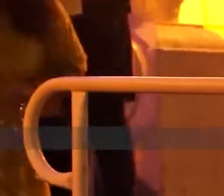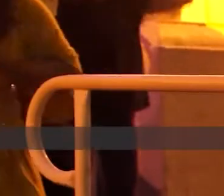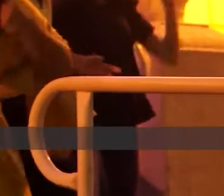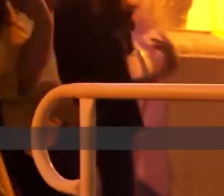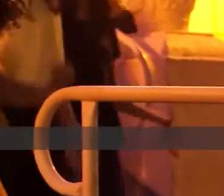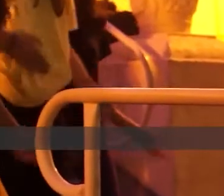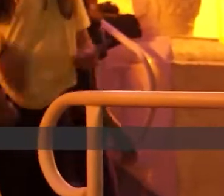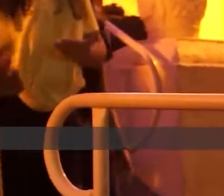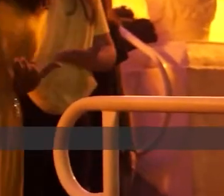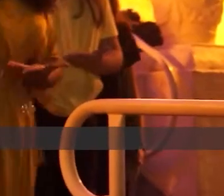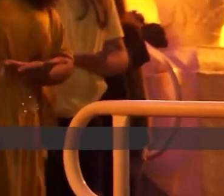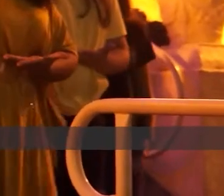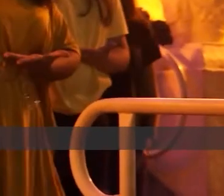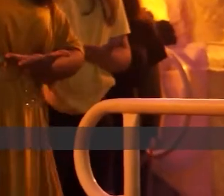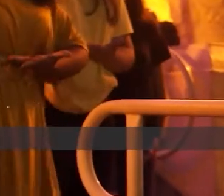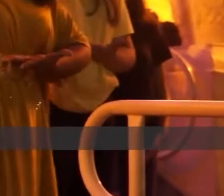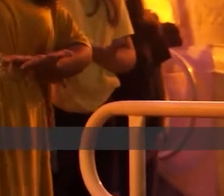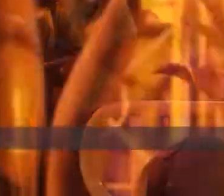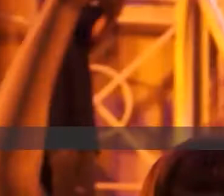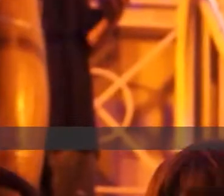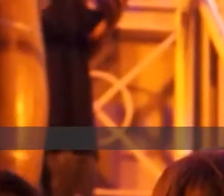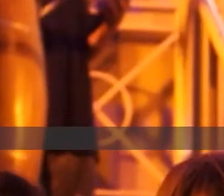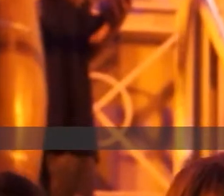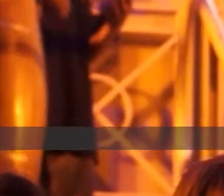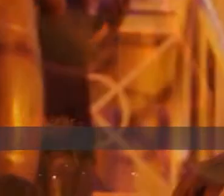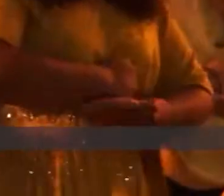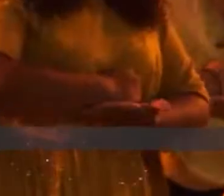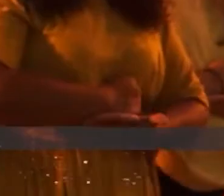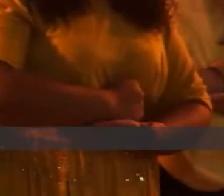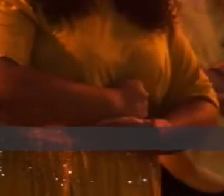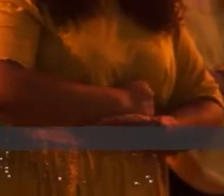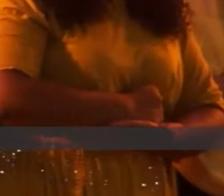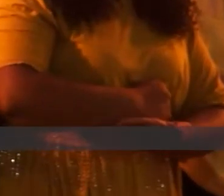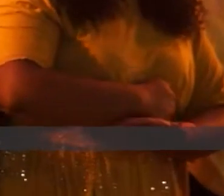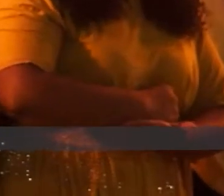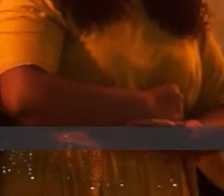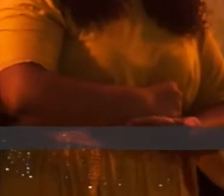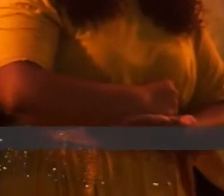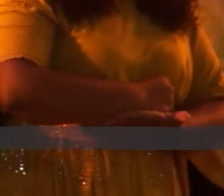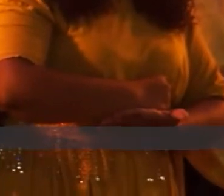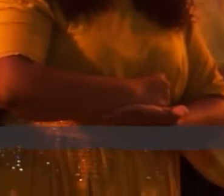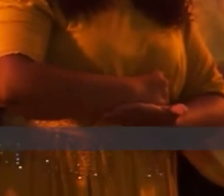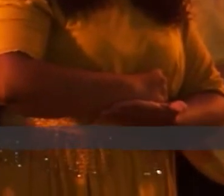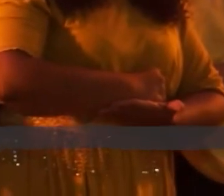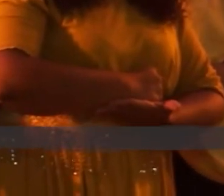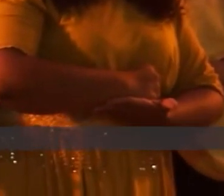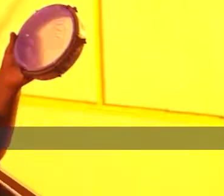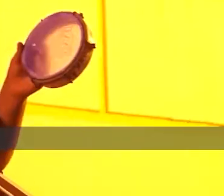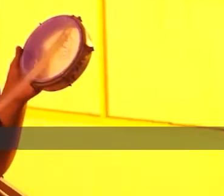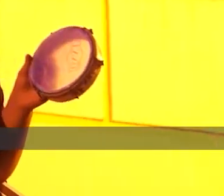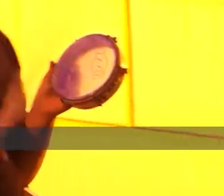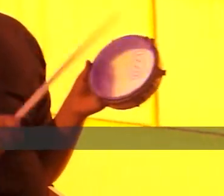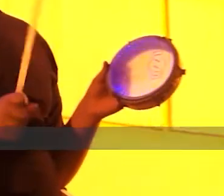O meu país é meu lugar de falar